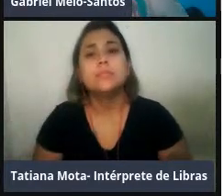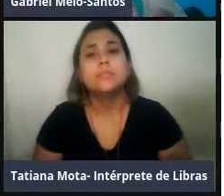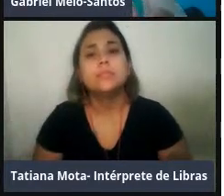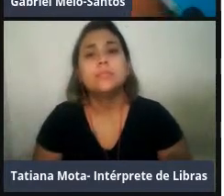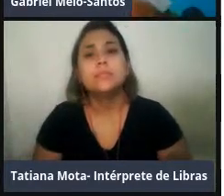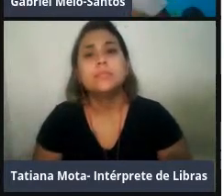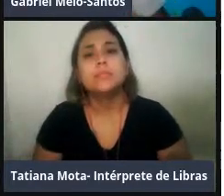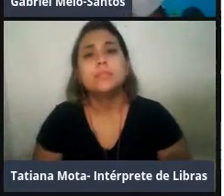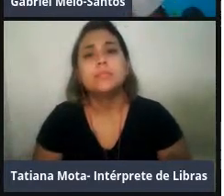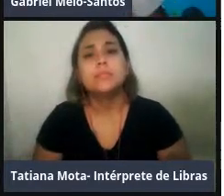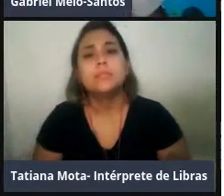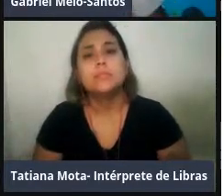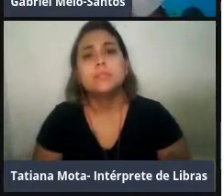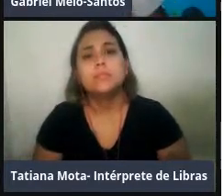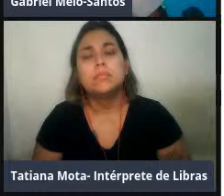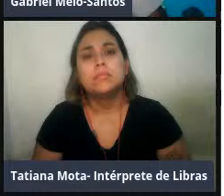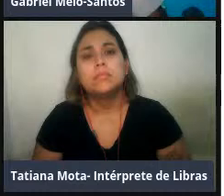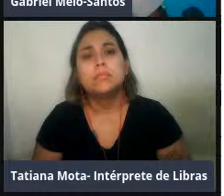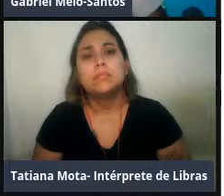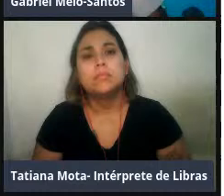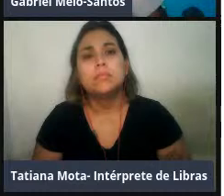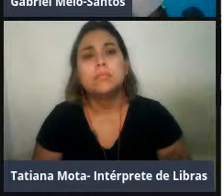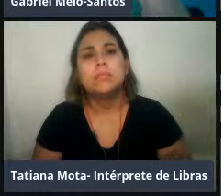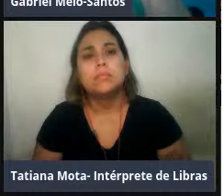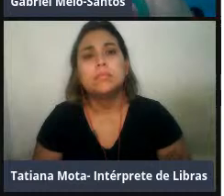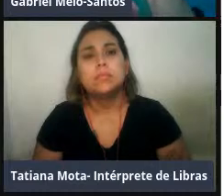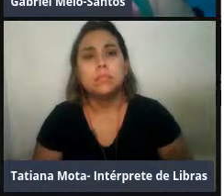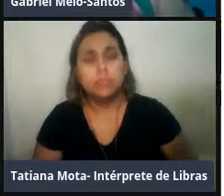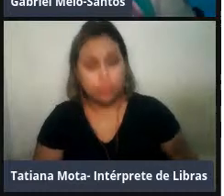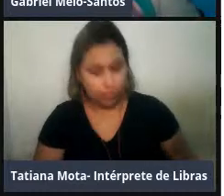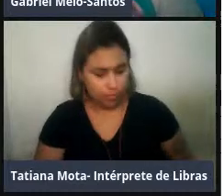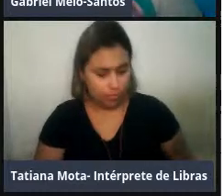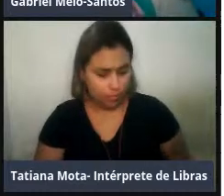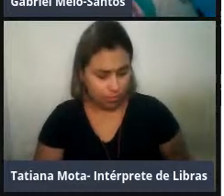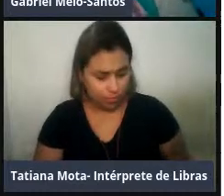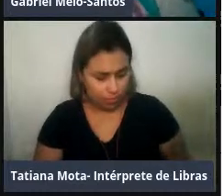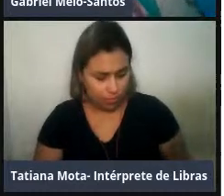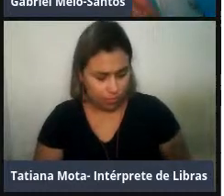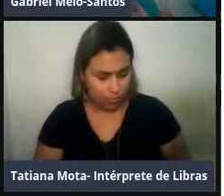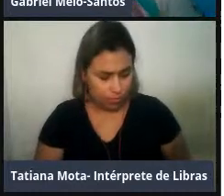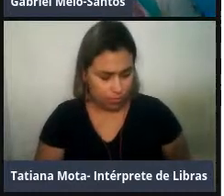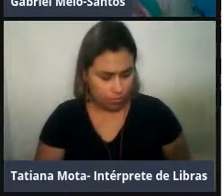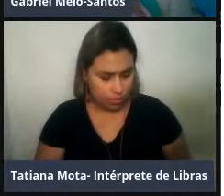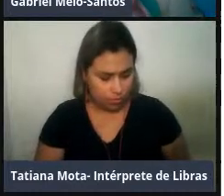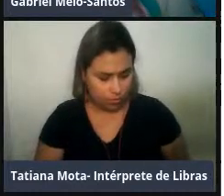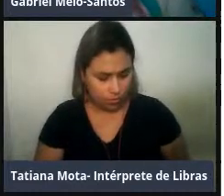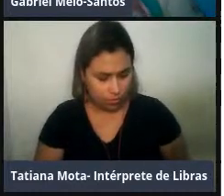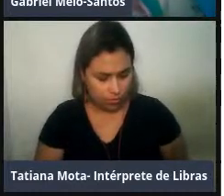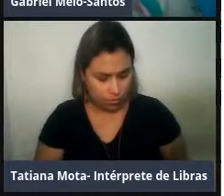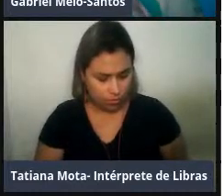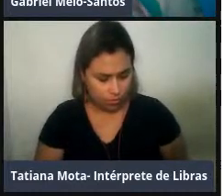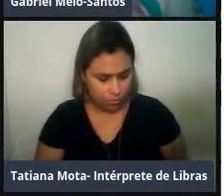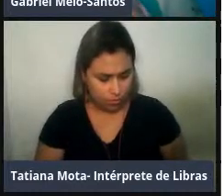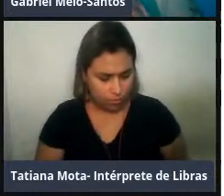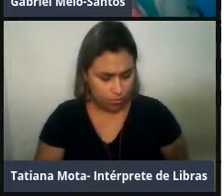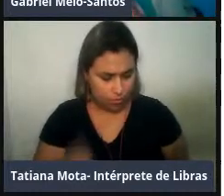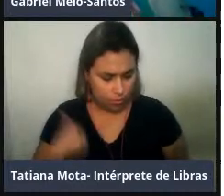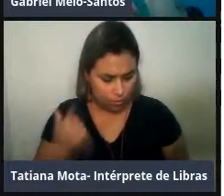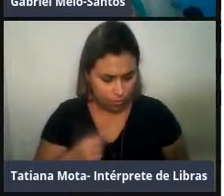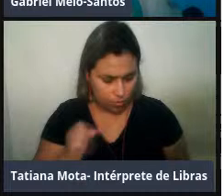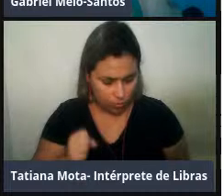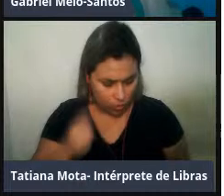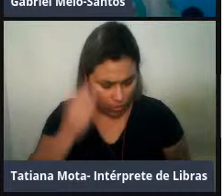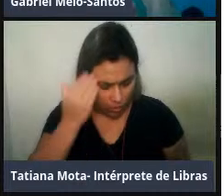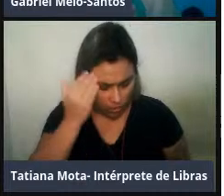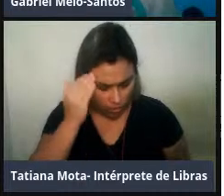Então, para a gente entender aqui um pouquinho desses resultados, assim como nos outros golfinhos de rio, e os grupos mais afrontados,